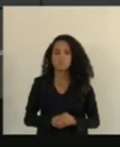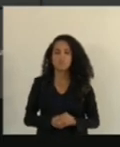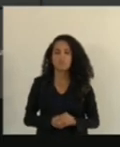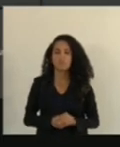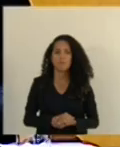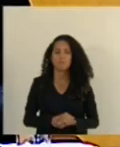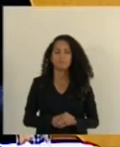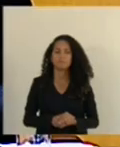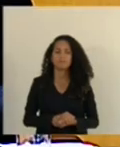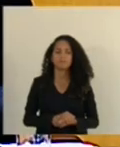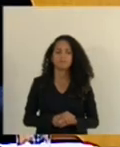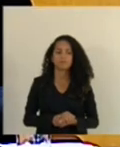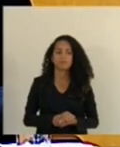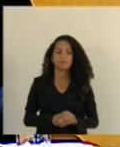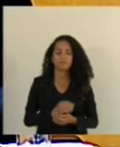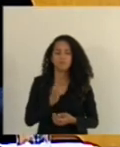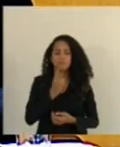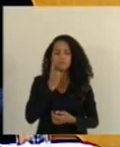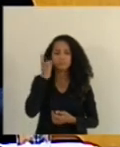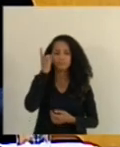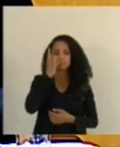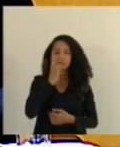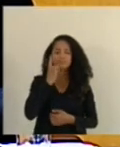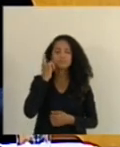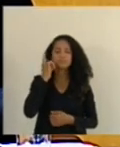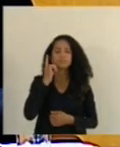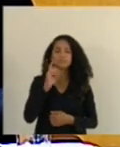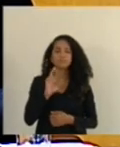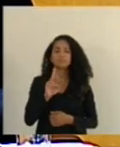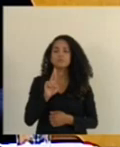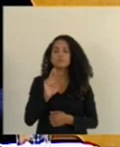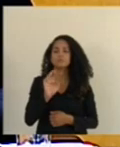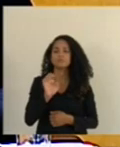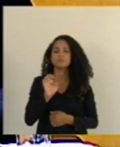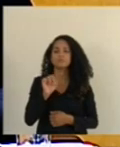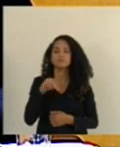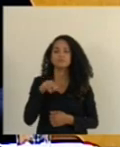sim. Sim. Deputado Renzo Vasconcelos?